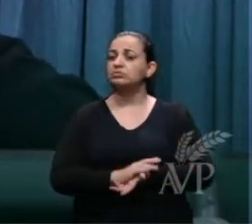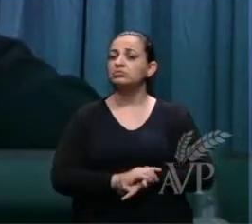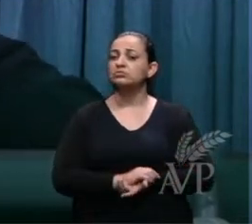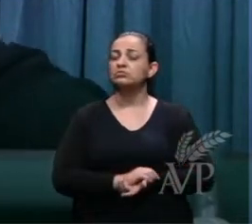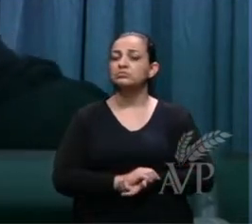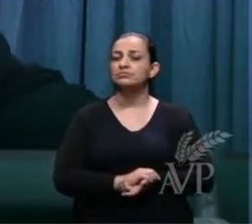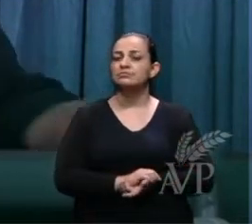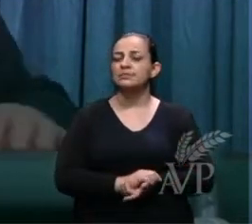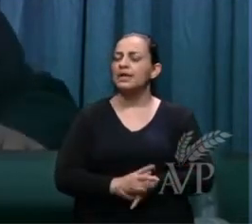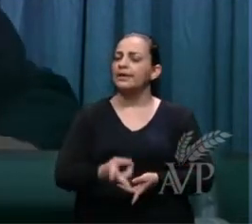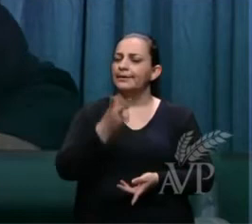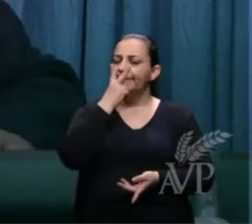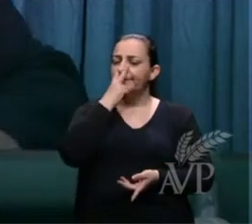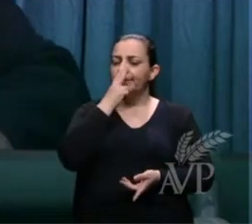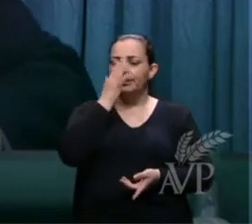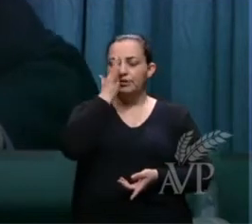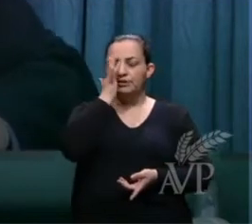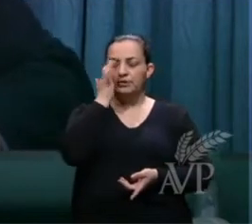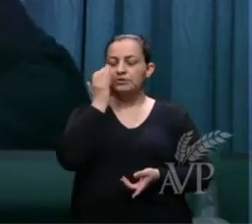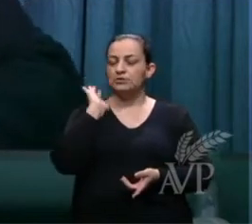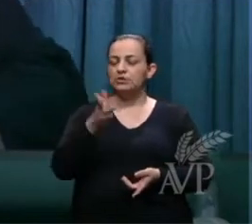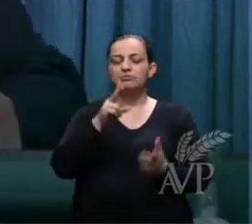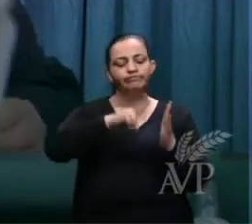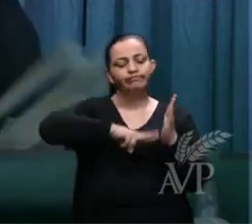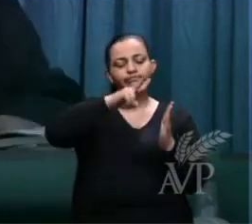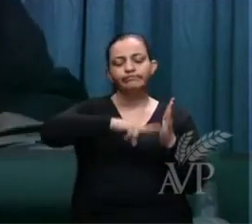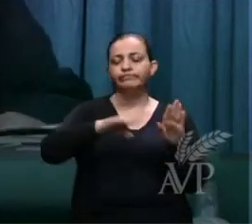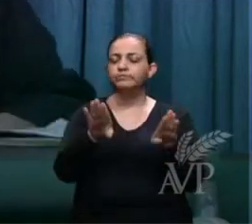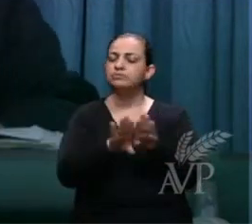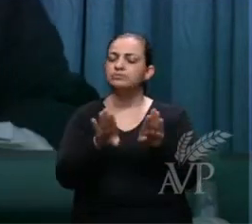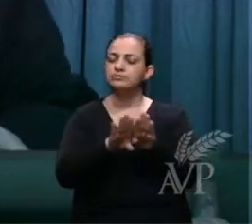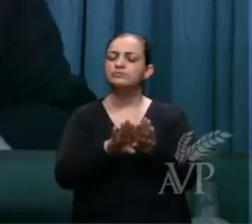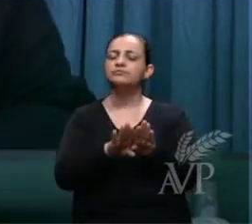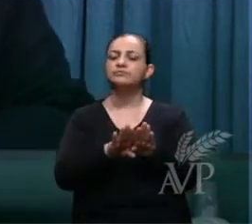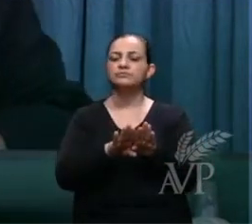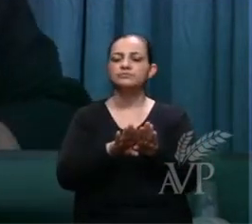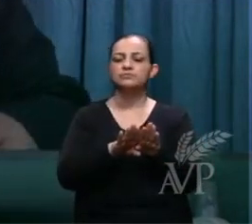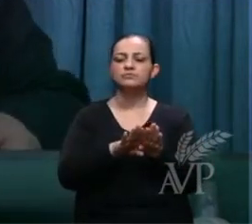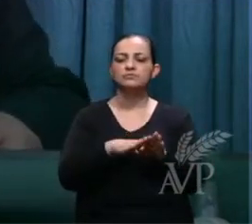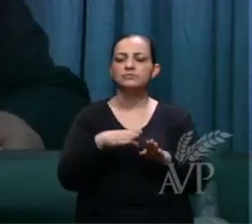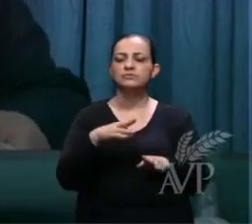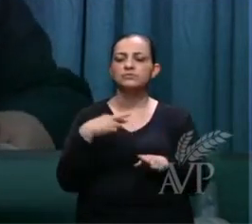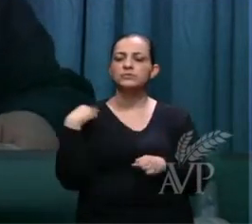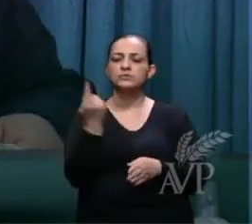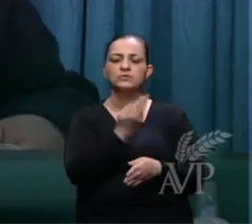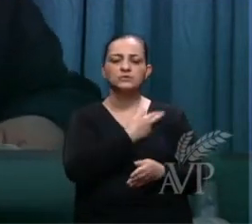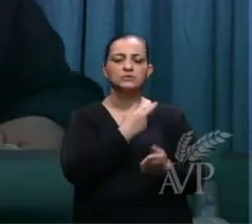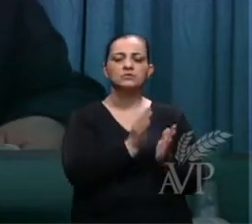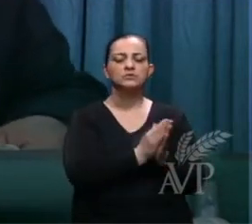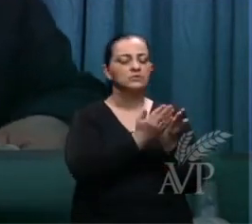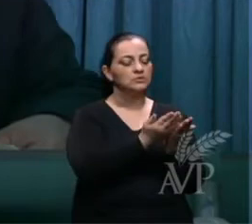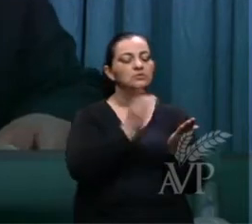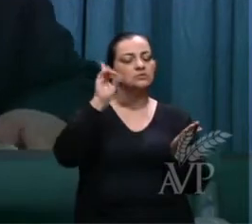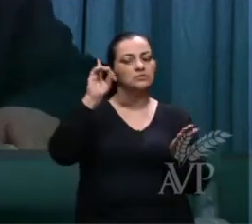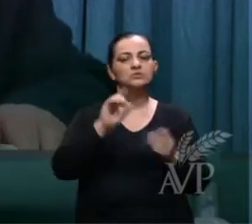É como acabamos também de ler a nossa Bíblia em Apocalipse,